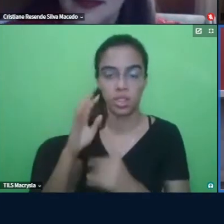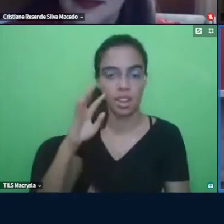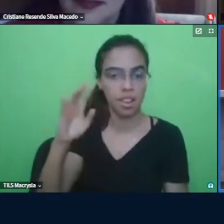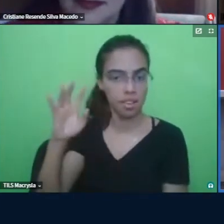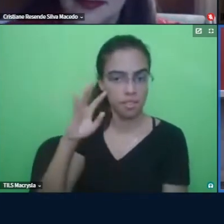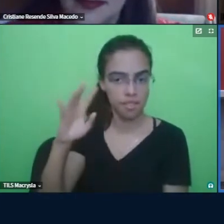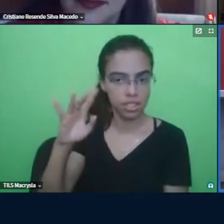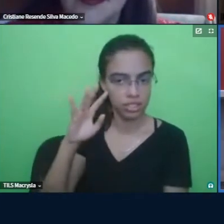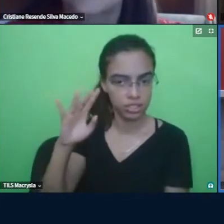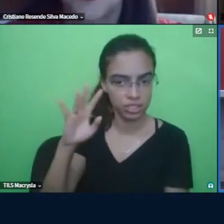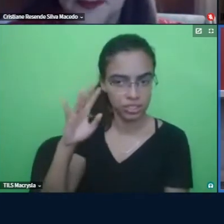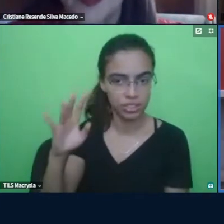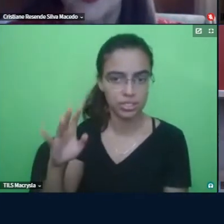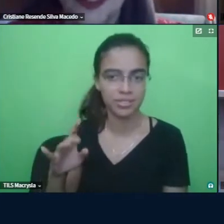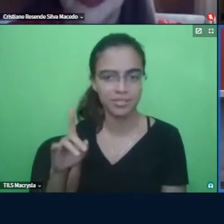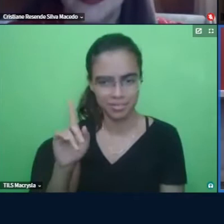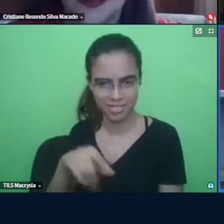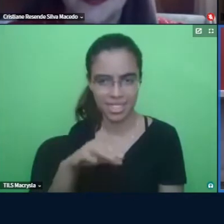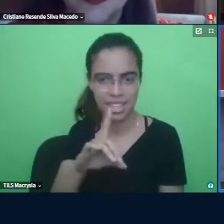de conversa né Cris